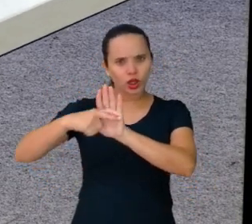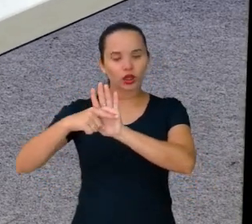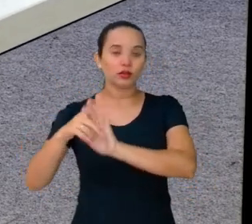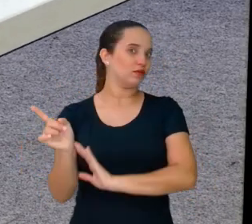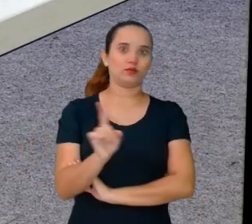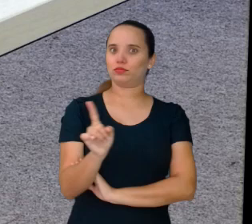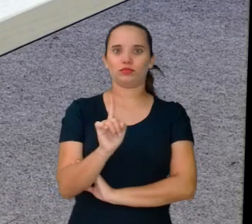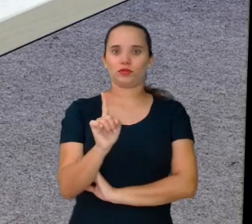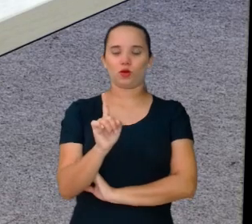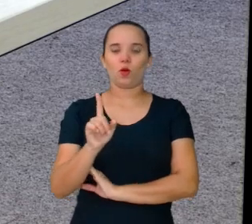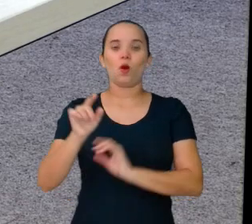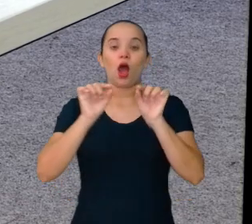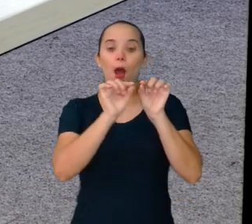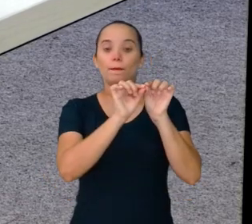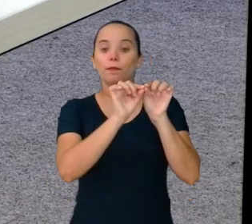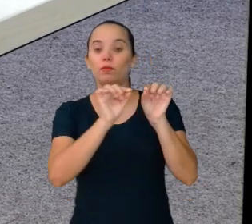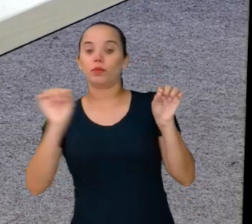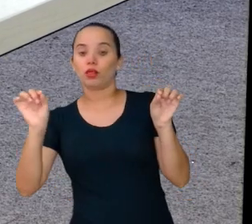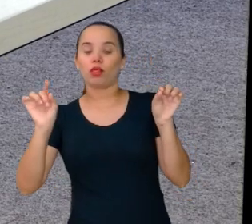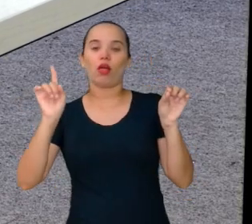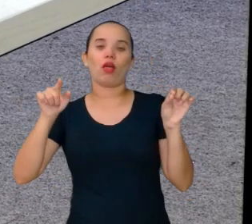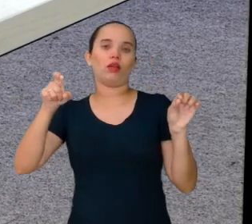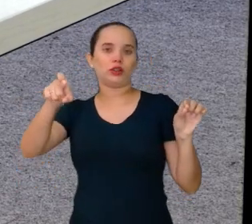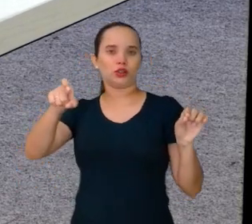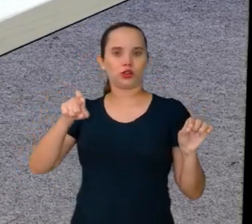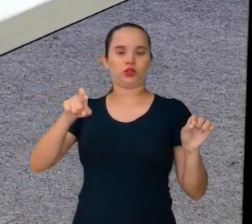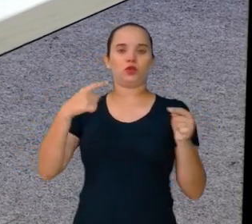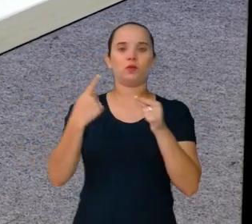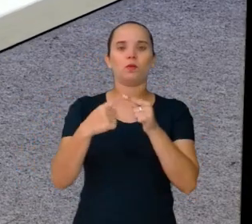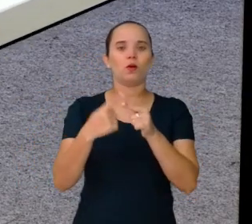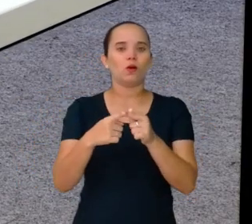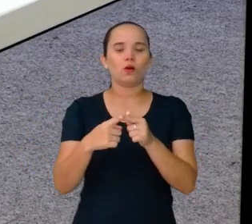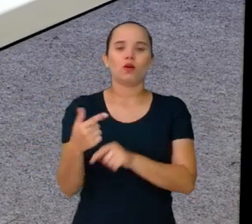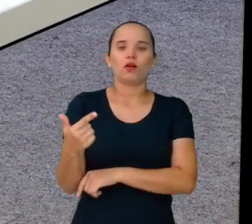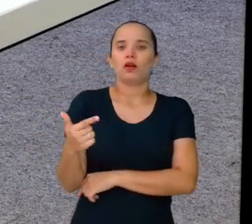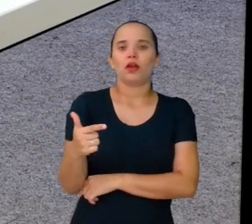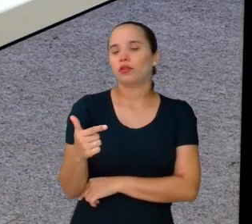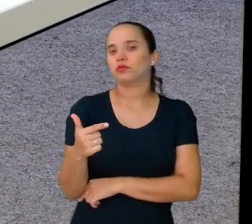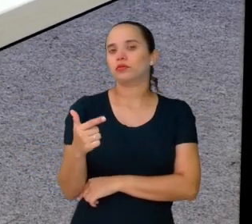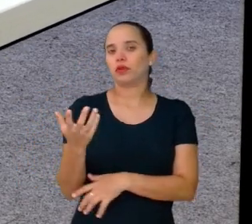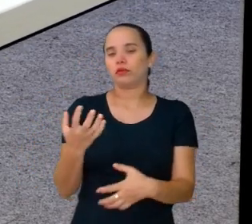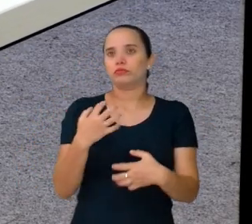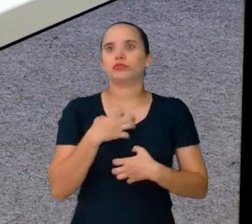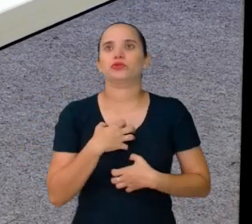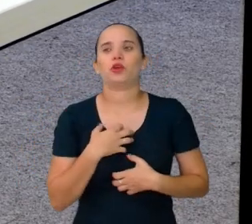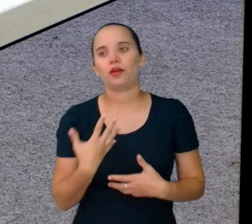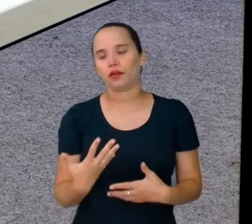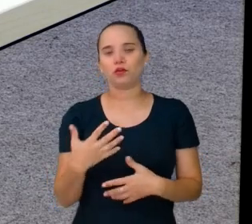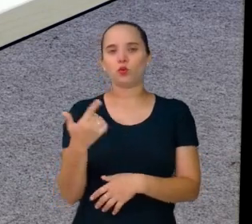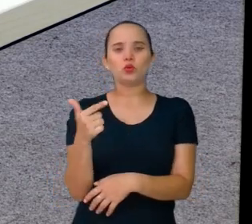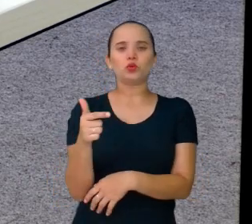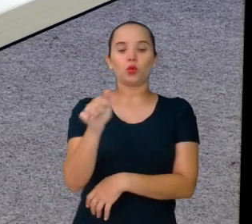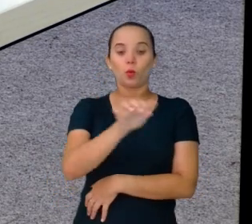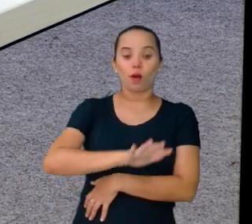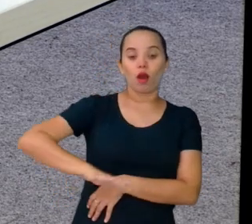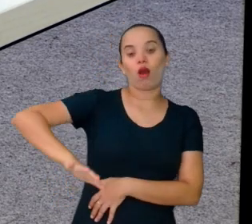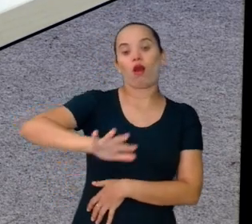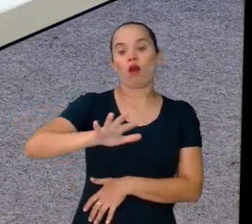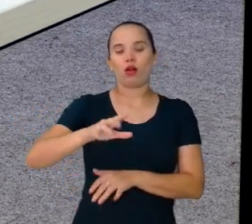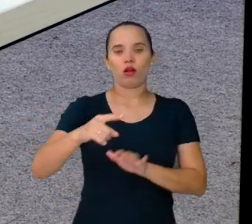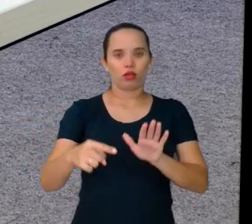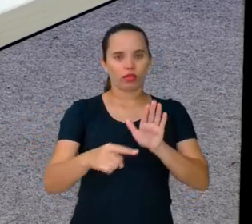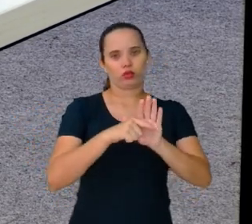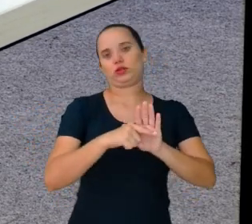medida é X, porque não existe um módulo. Não existe uma área negativa.